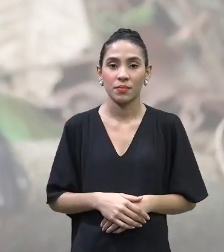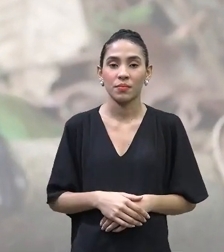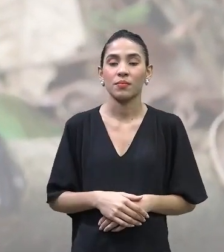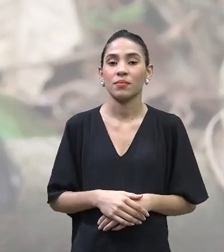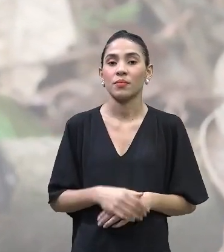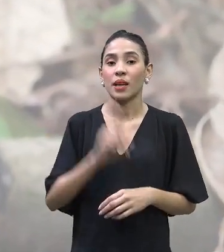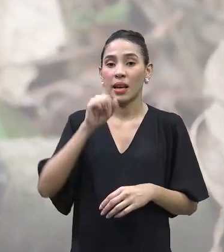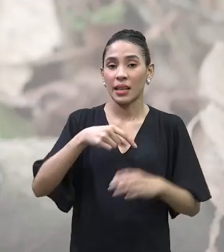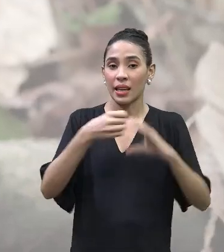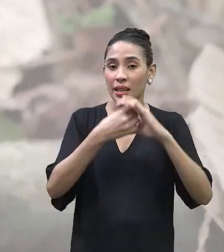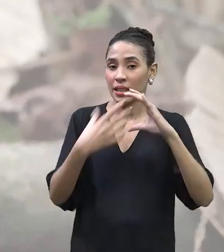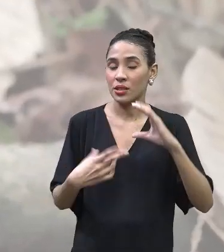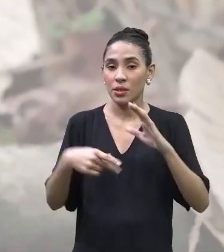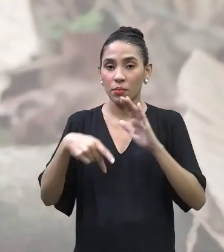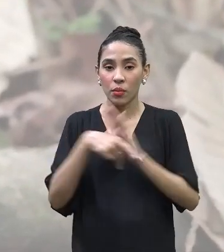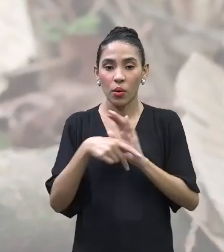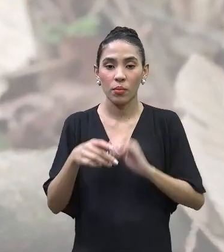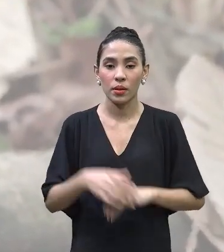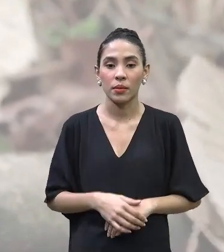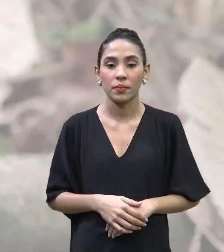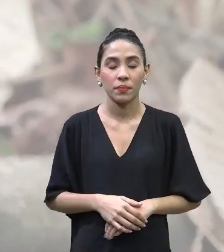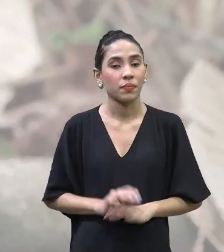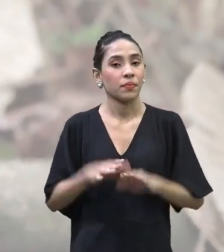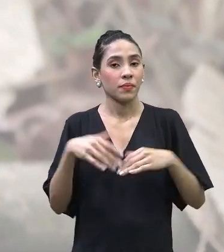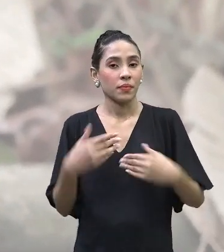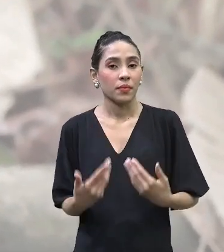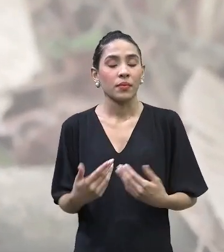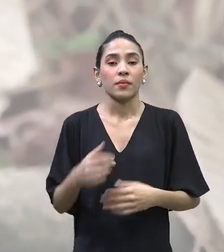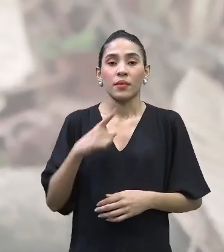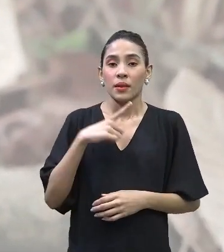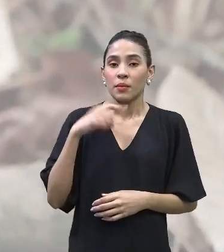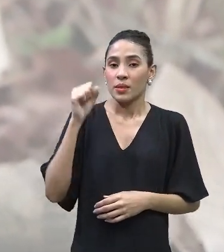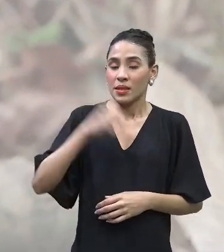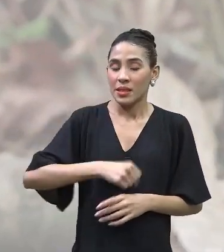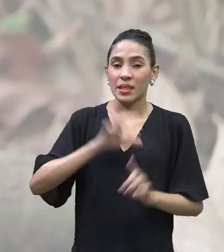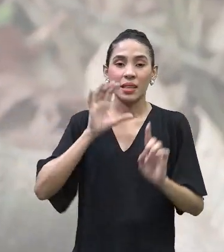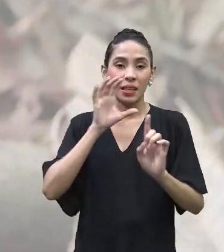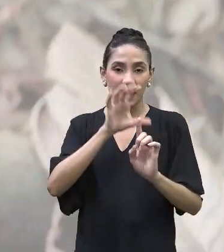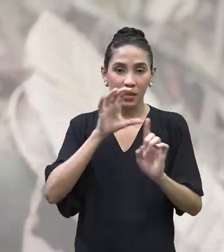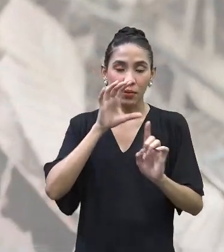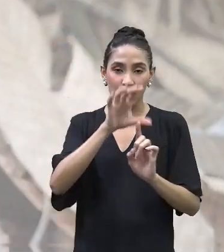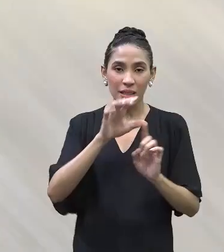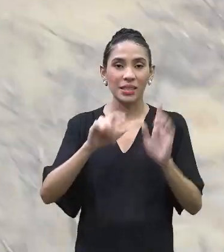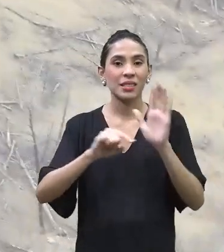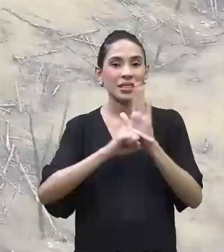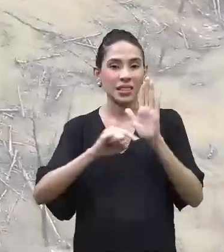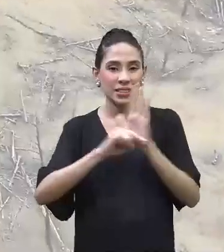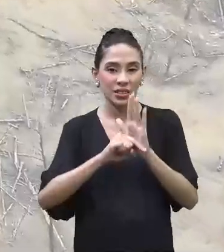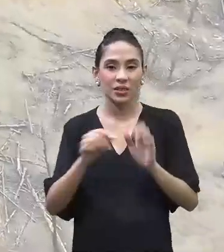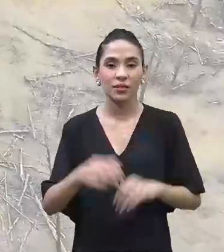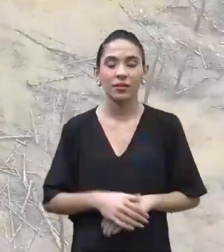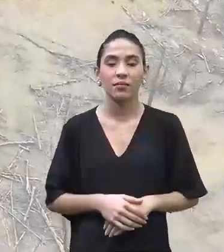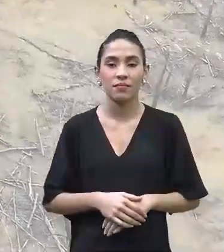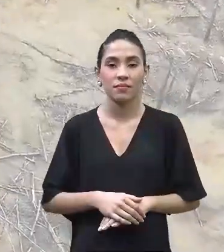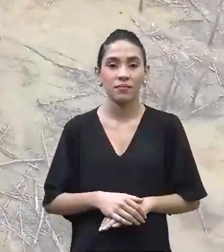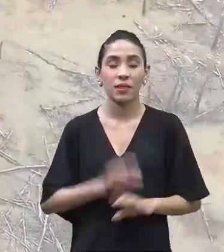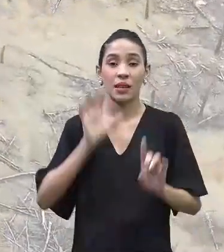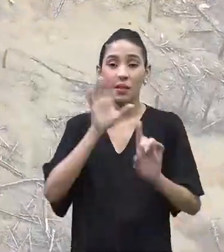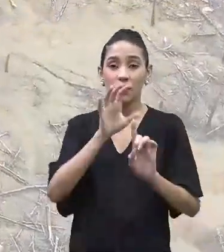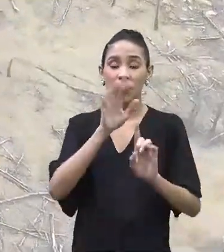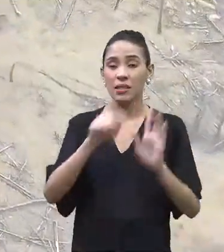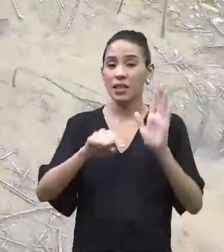característicos. E aí, nós temos, sim, impactos negativos. Estes impactos